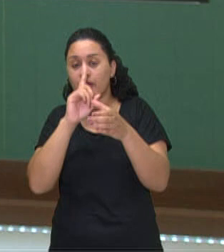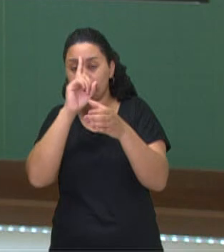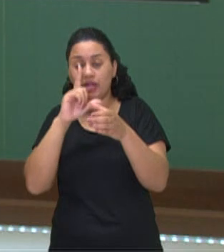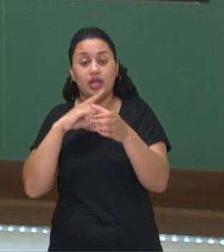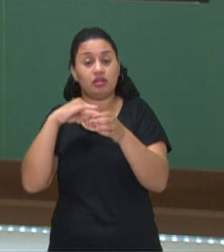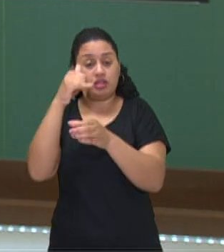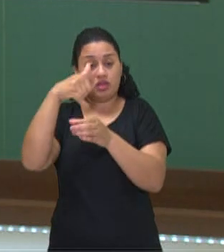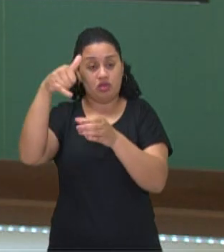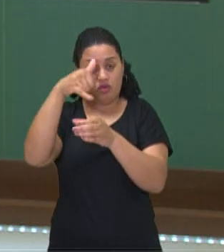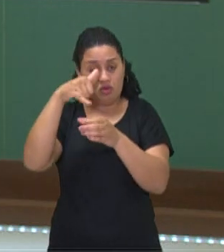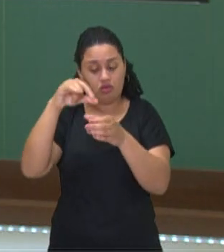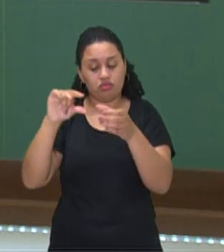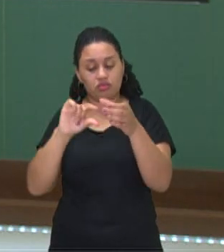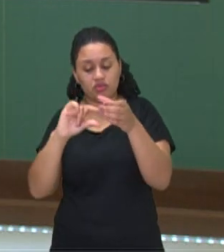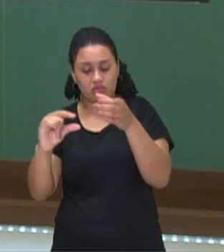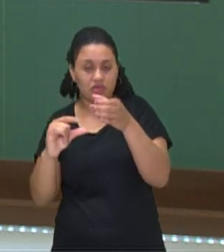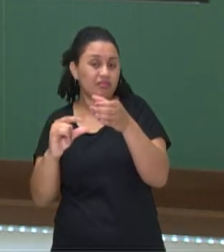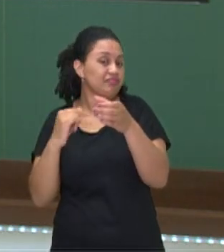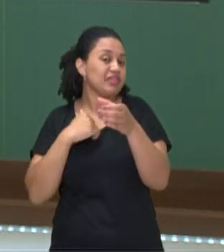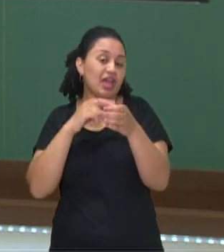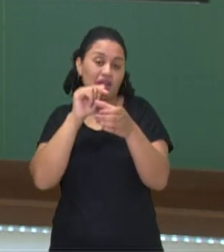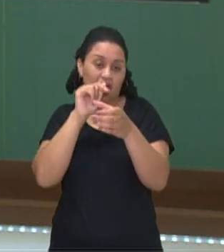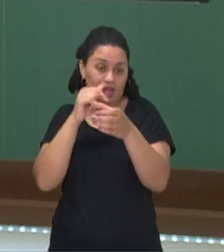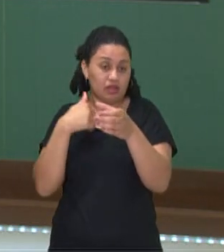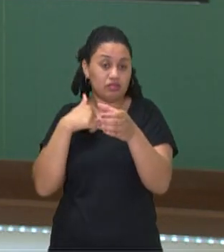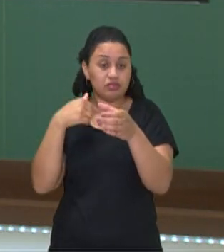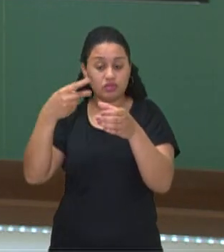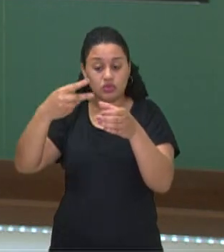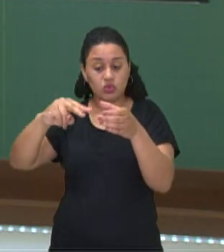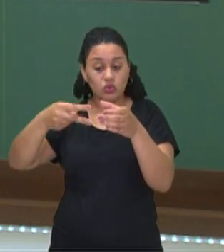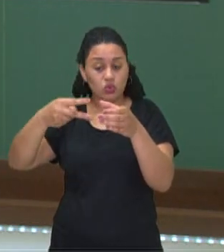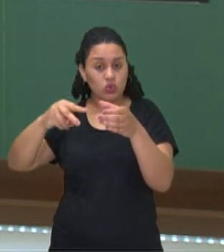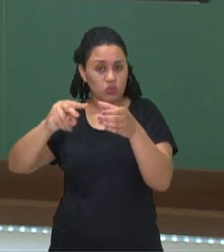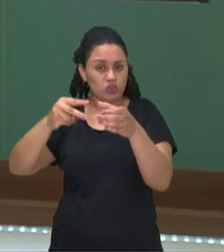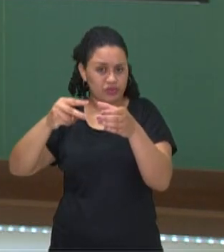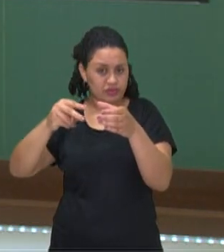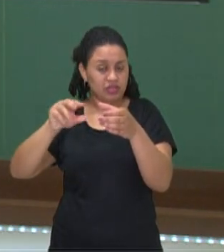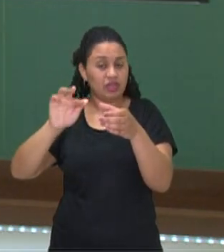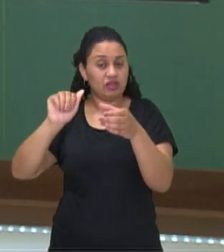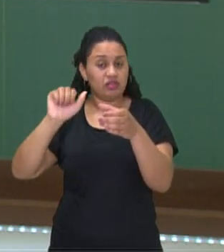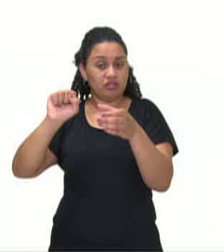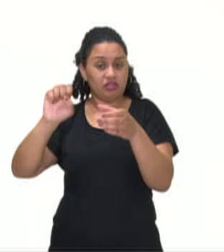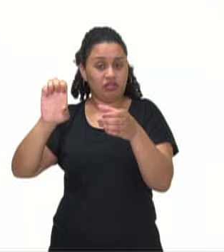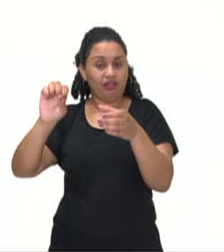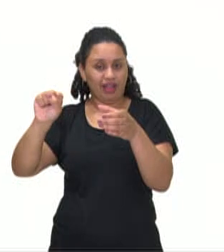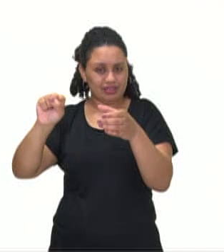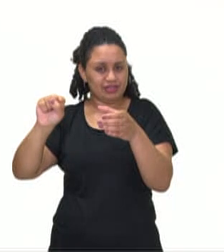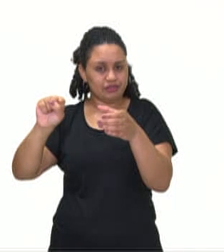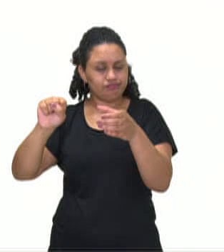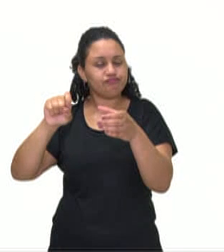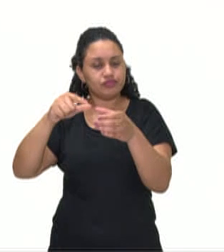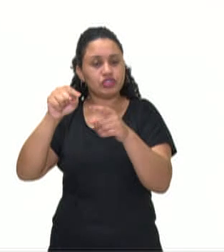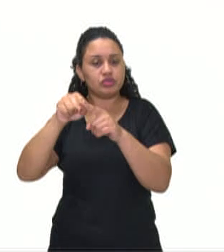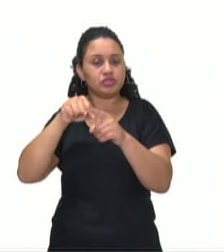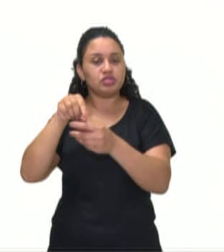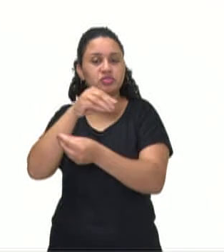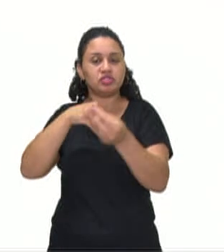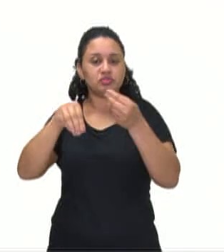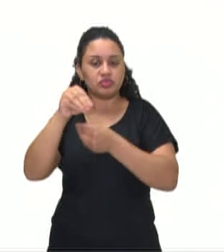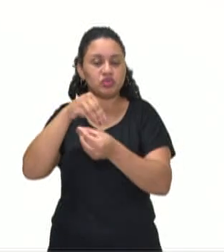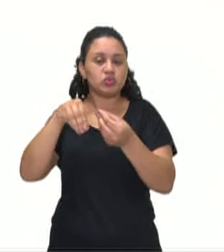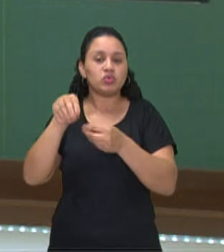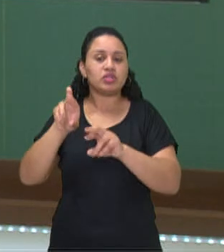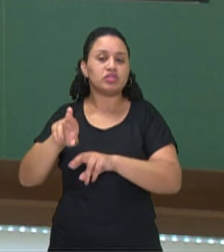óleo e vejo a parte transparente com água. Duas coisas, duas fases. Ou seja, é uma mistura do tipo